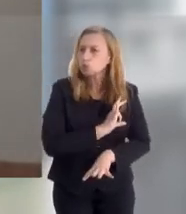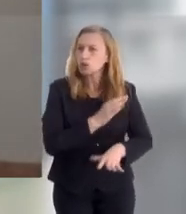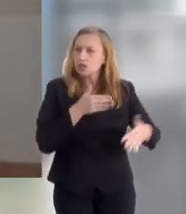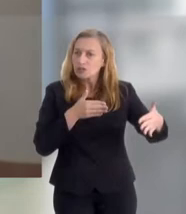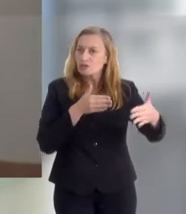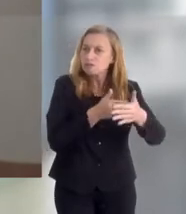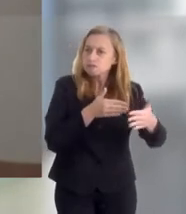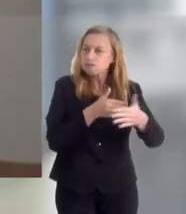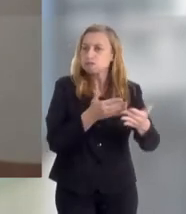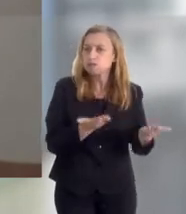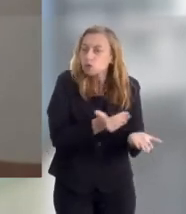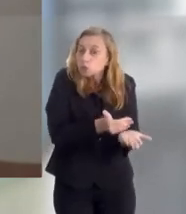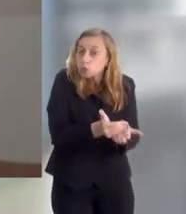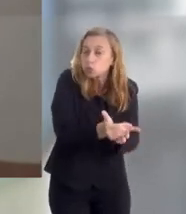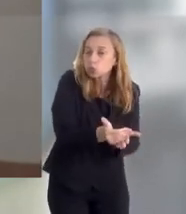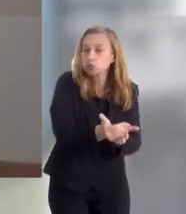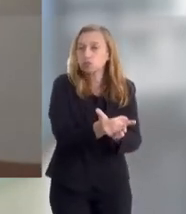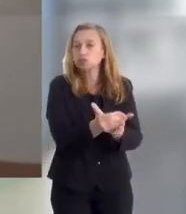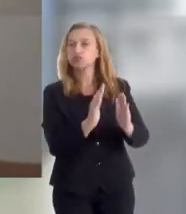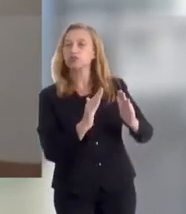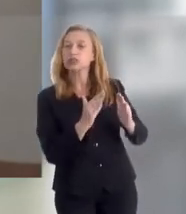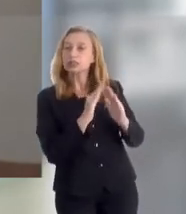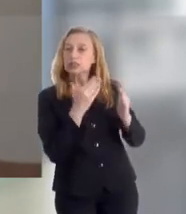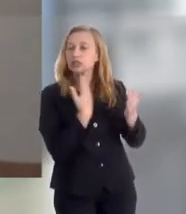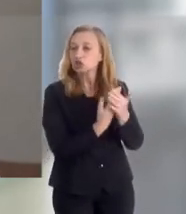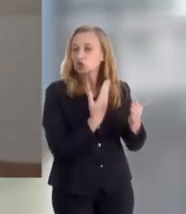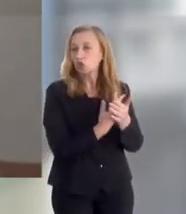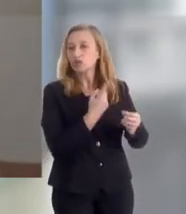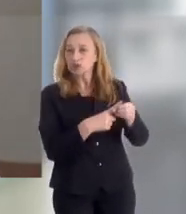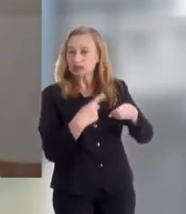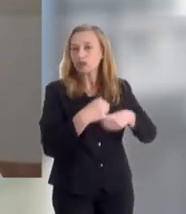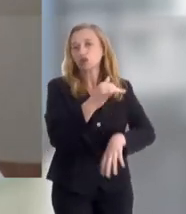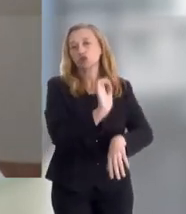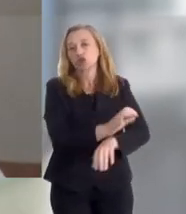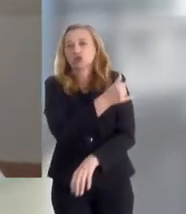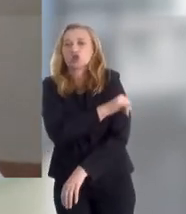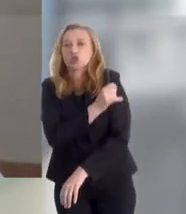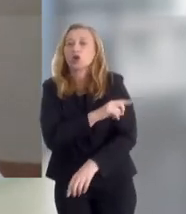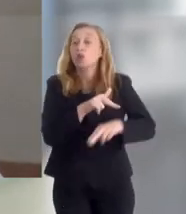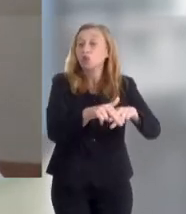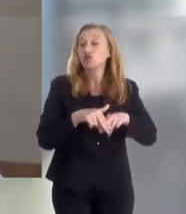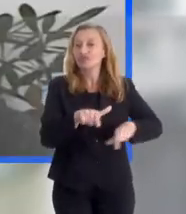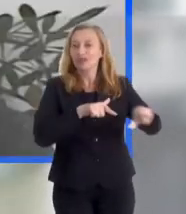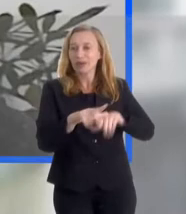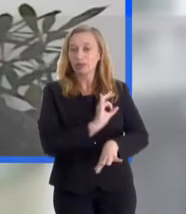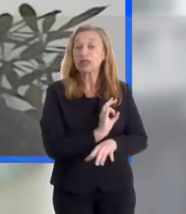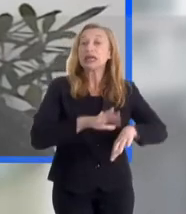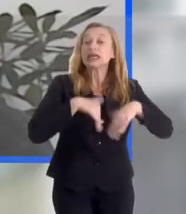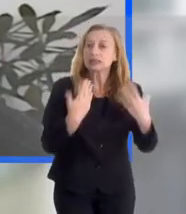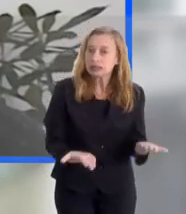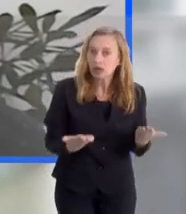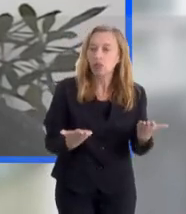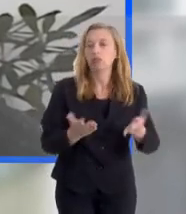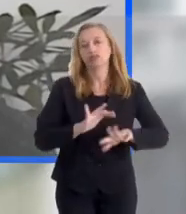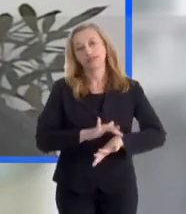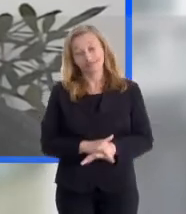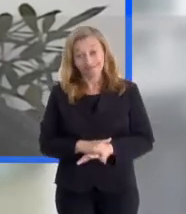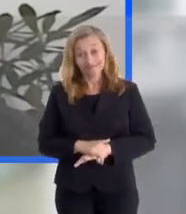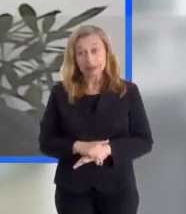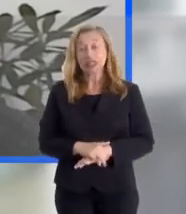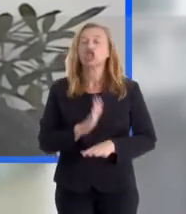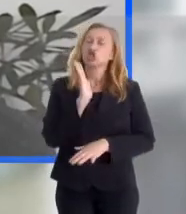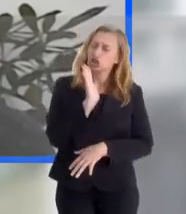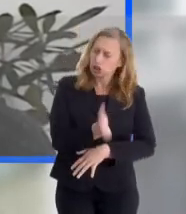policiais que interromperam o início do ano letivo, né? Em escolas municipais no Rio de Janeiro, por conta de operações. Então,